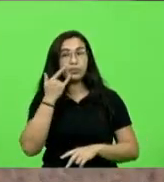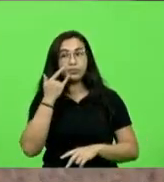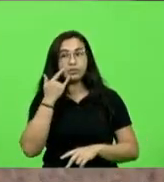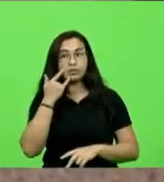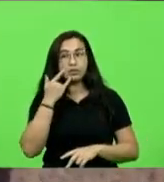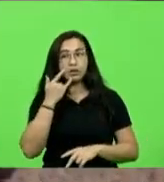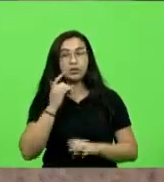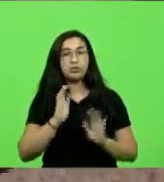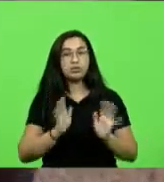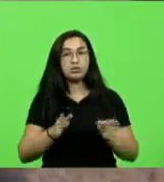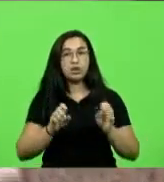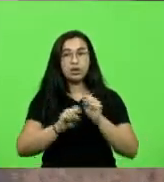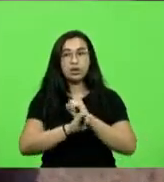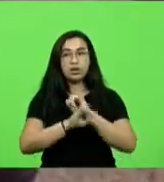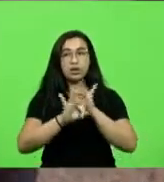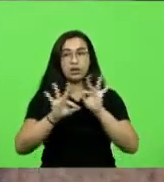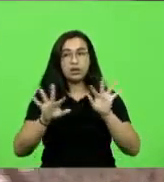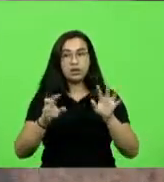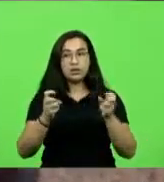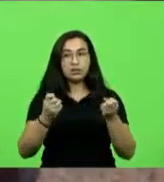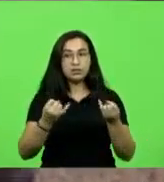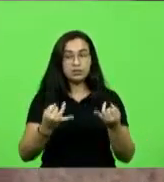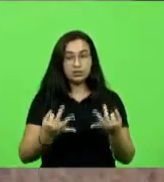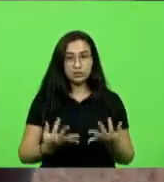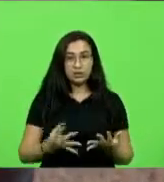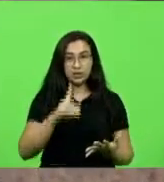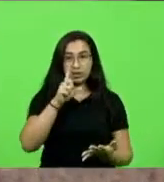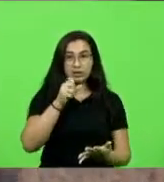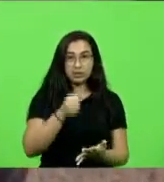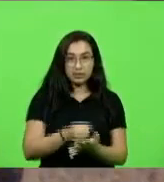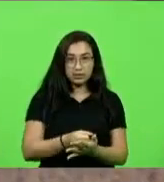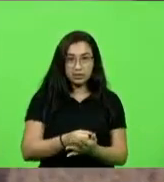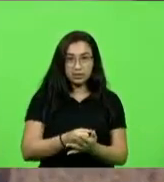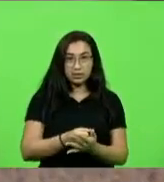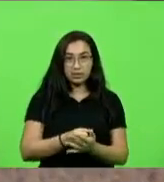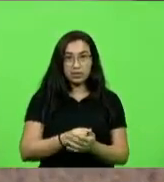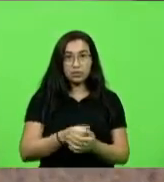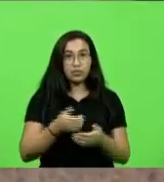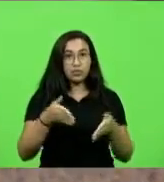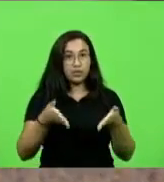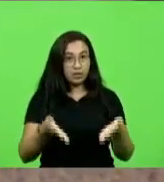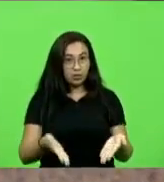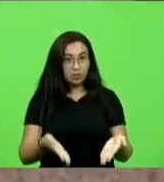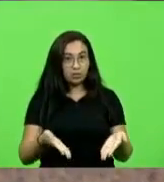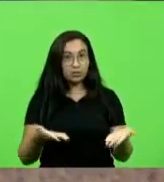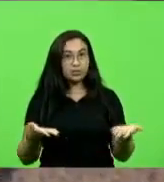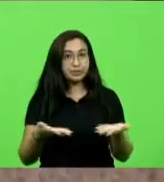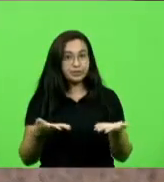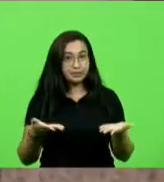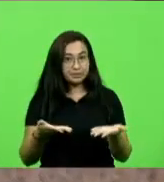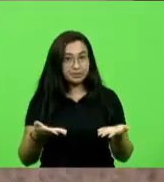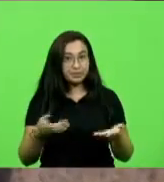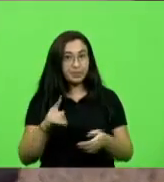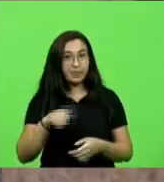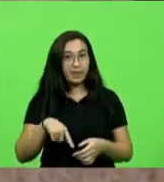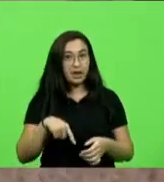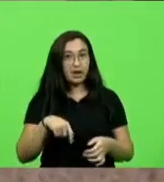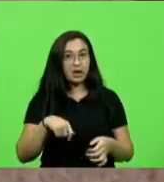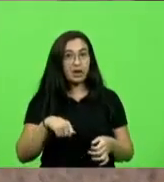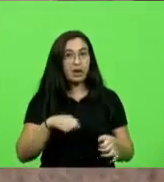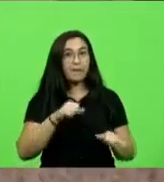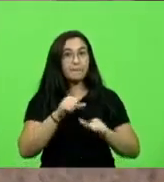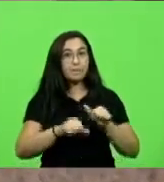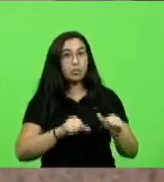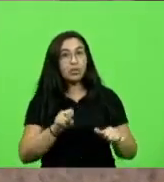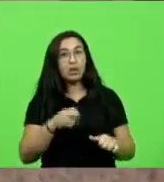bem claro. A decisão que o plenário da Assembleia Legislativa tomará na tarde de hoje é revoga ou não a